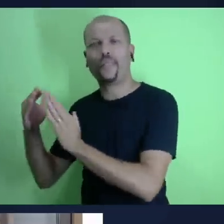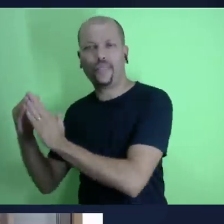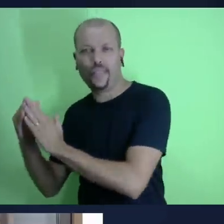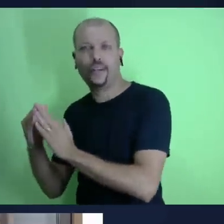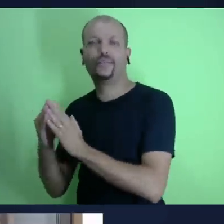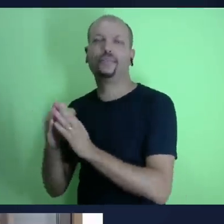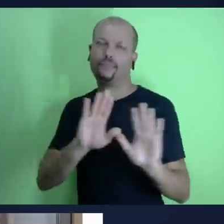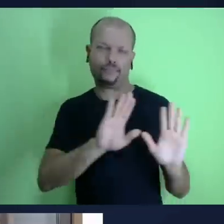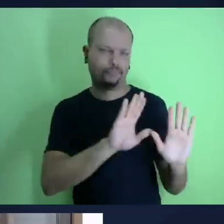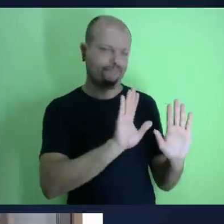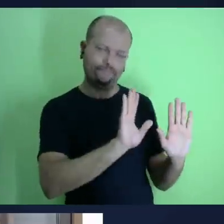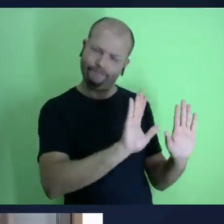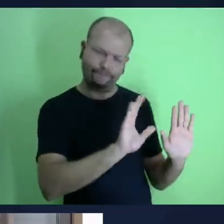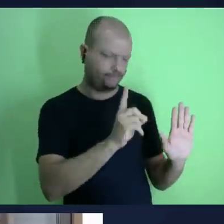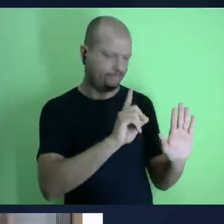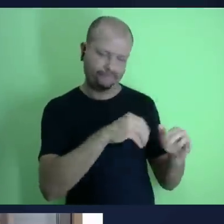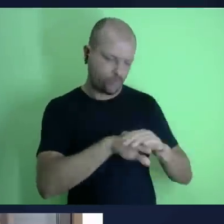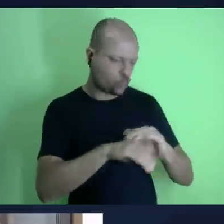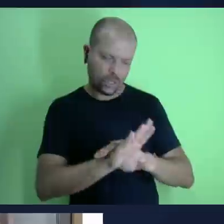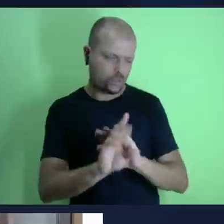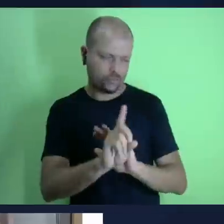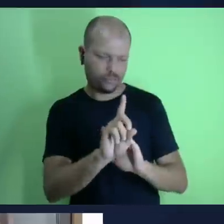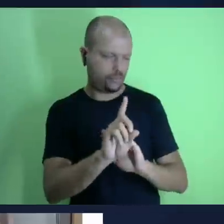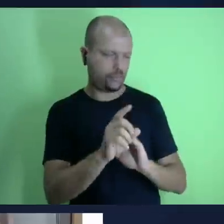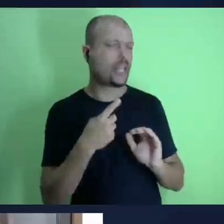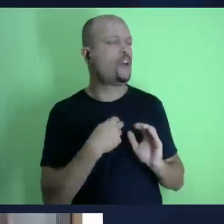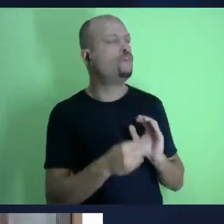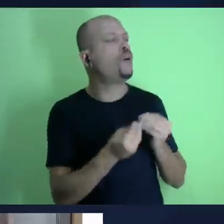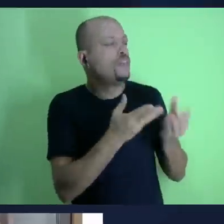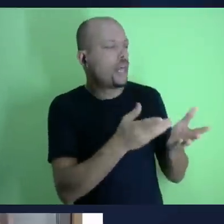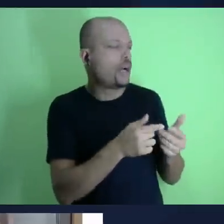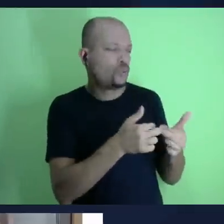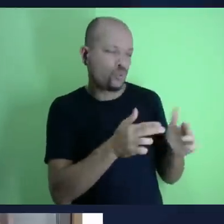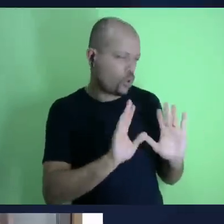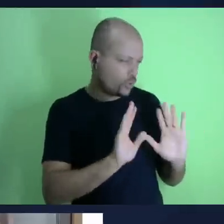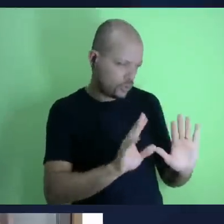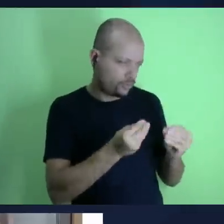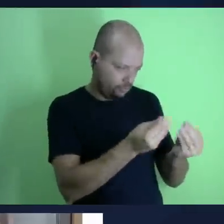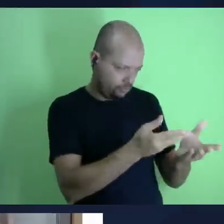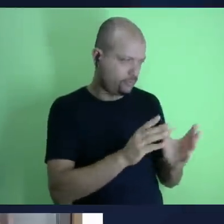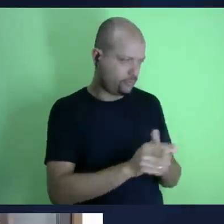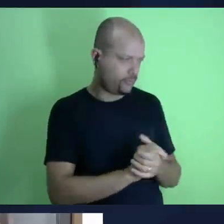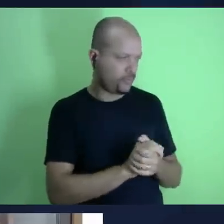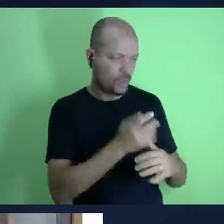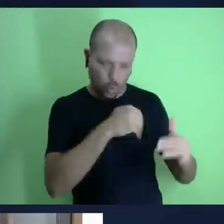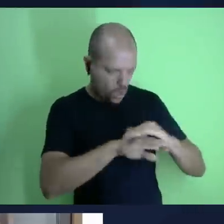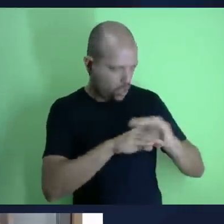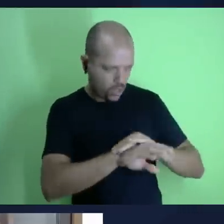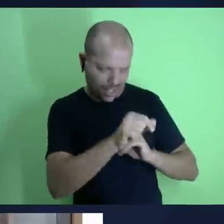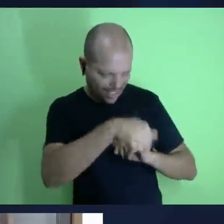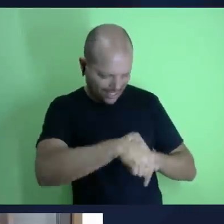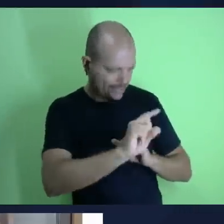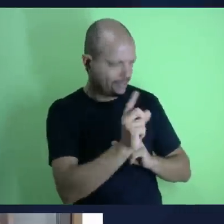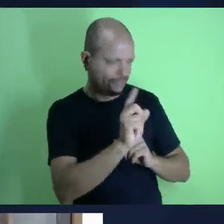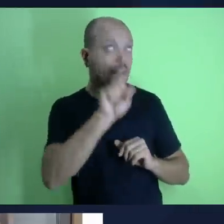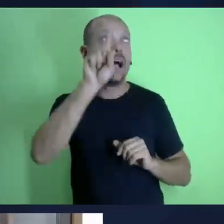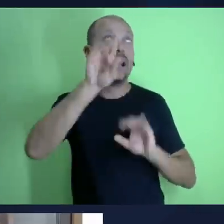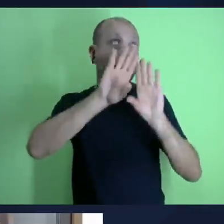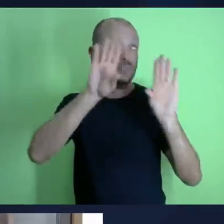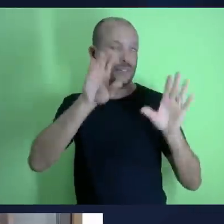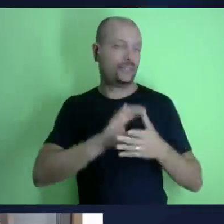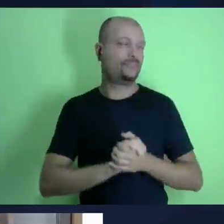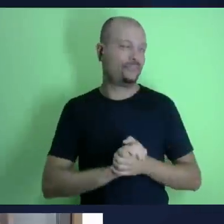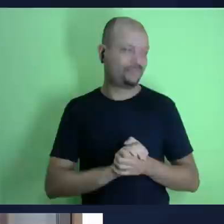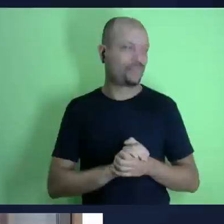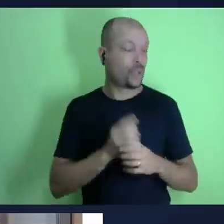aonde tiver o seu tesouro estará o seu coração e o seu tesouro deve ser o Senhor Jesus Cristo e as pessoas e o seu coração